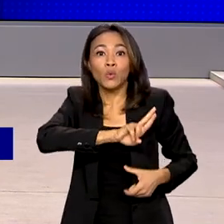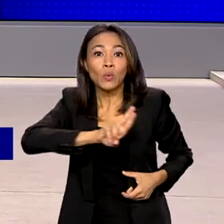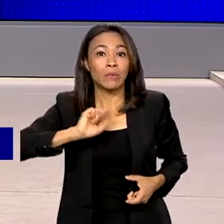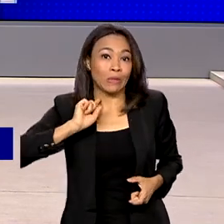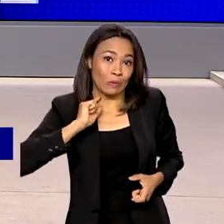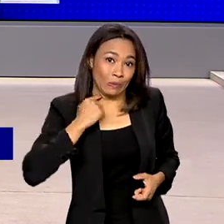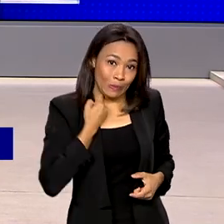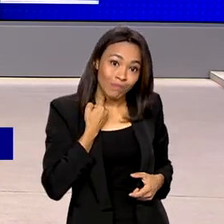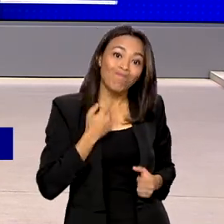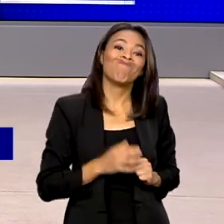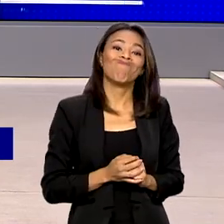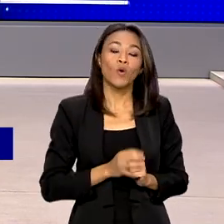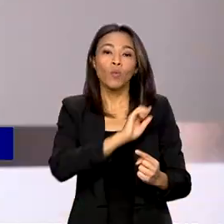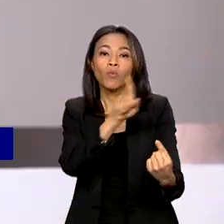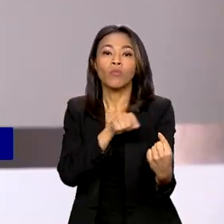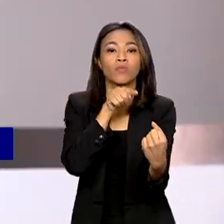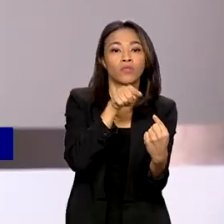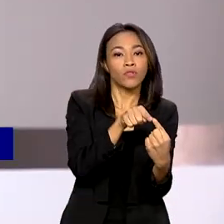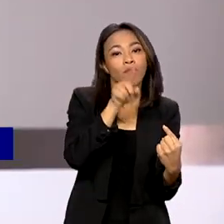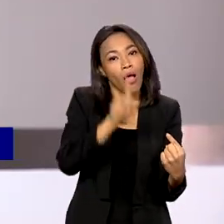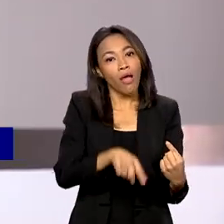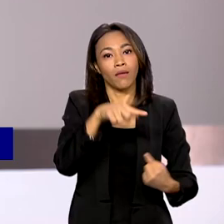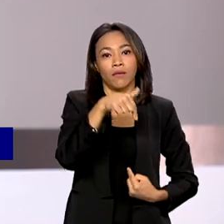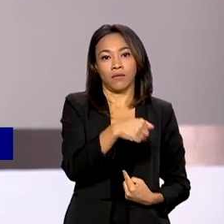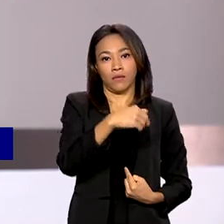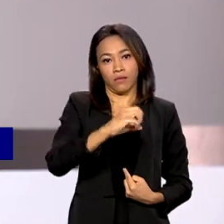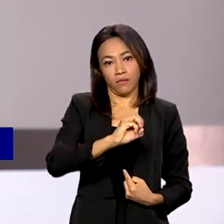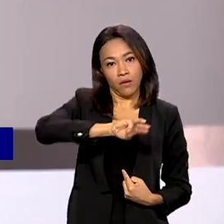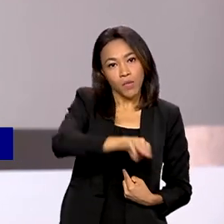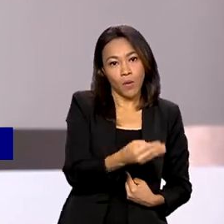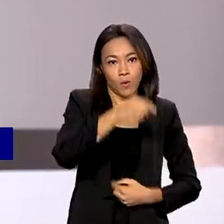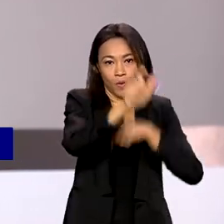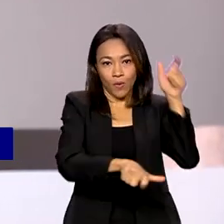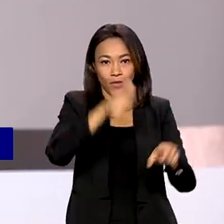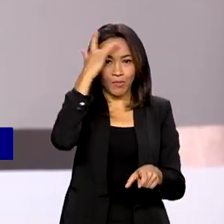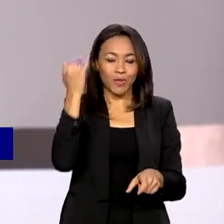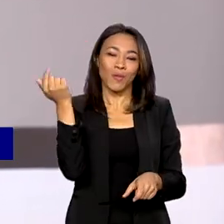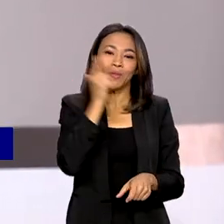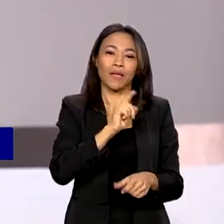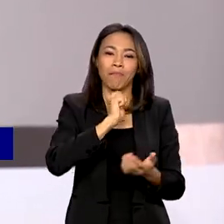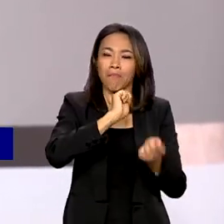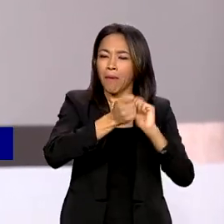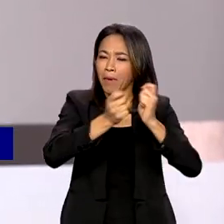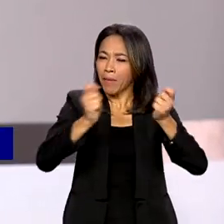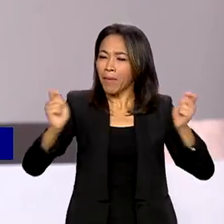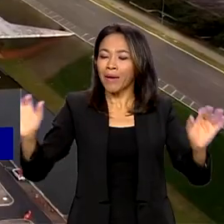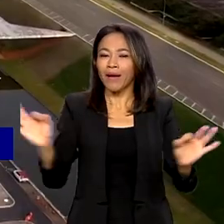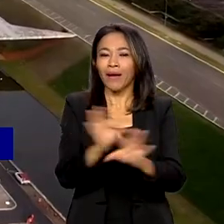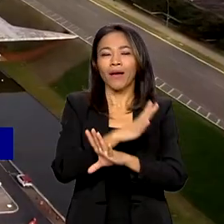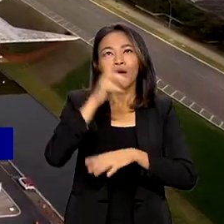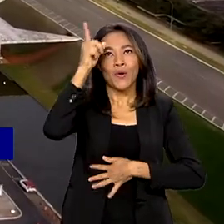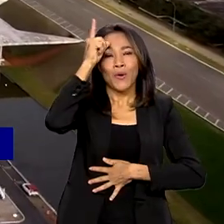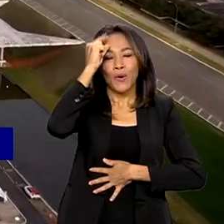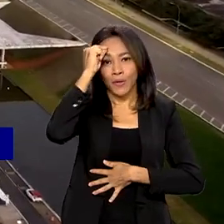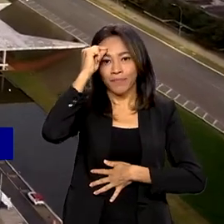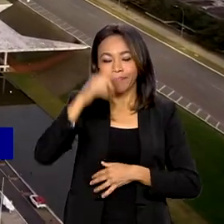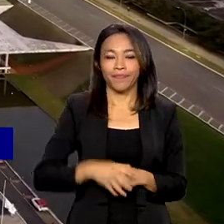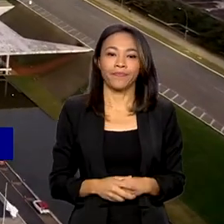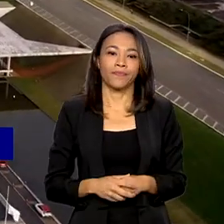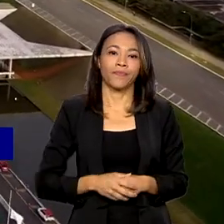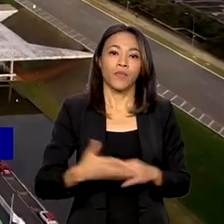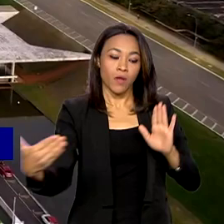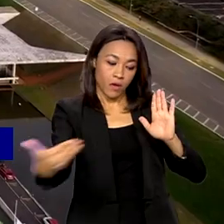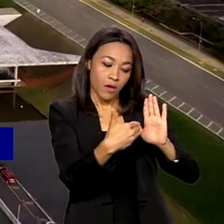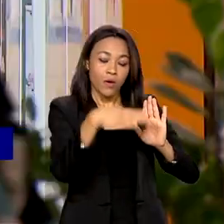negativado. A meta é que 70 milhões de brasileiros coloquem as contas em dia. O objetivo do